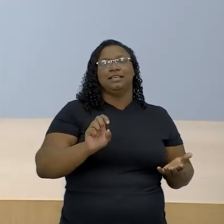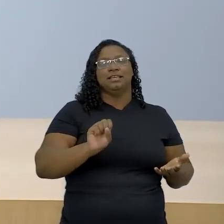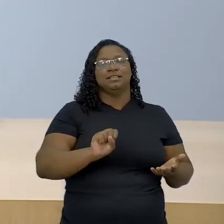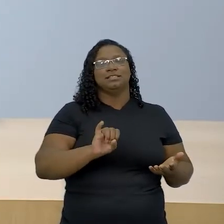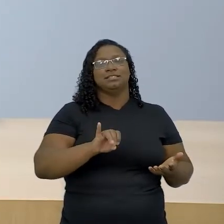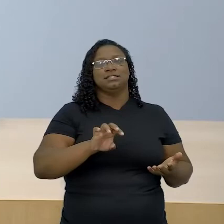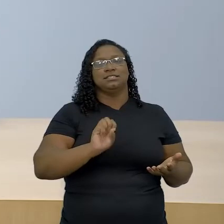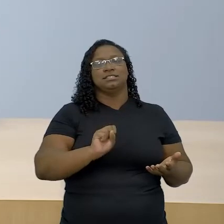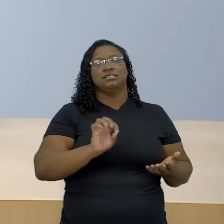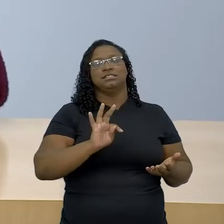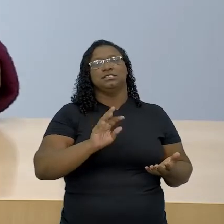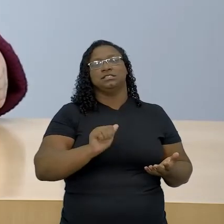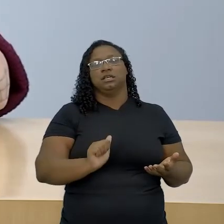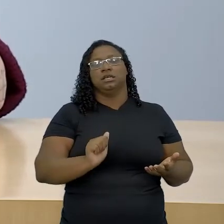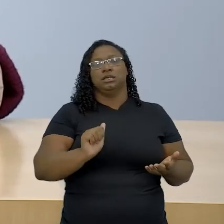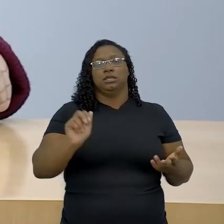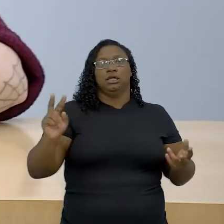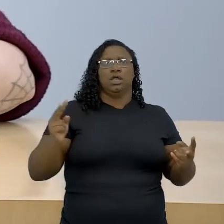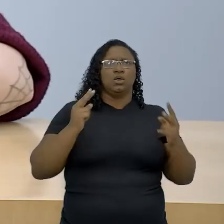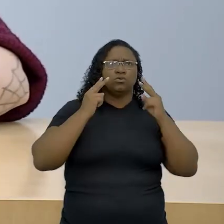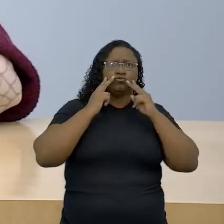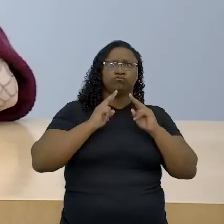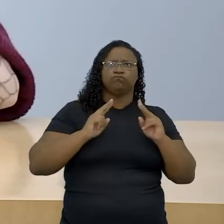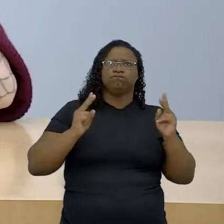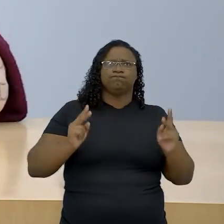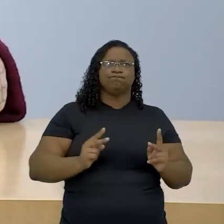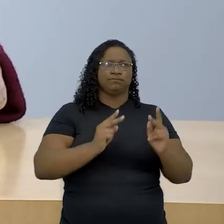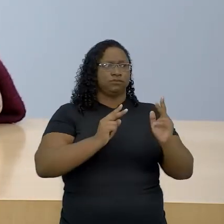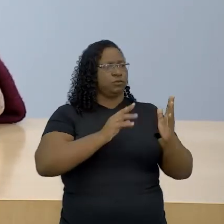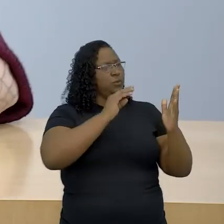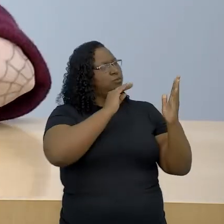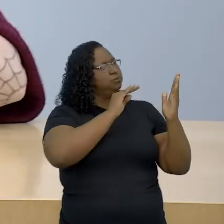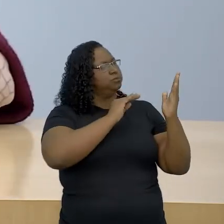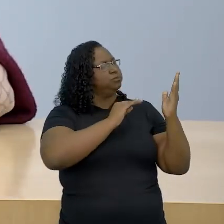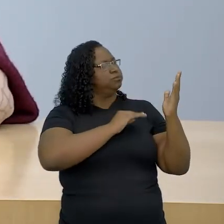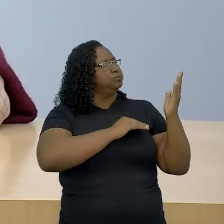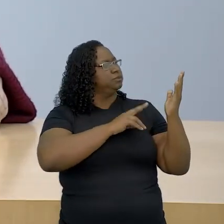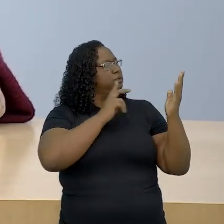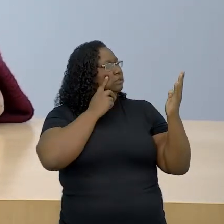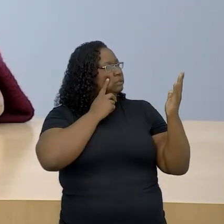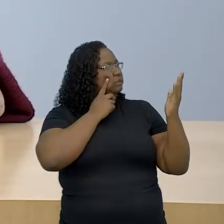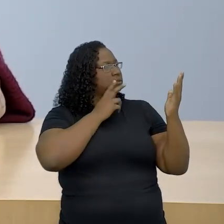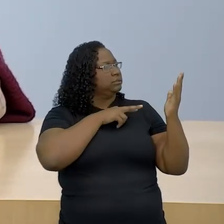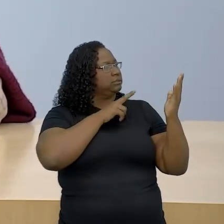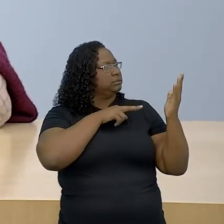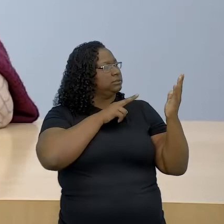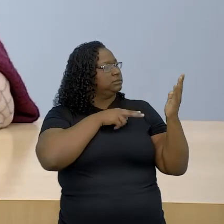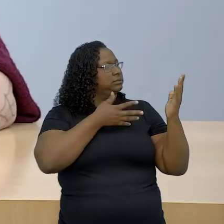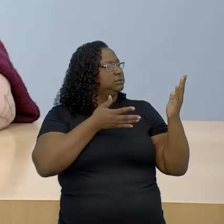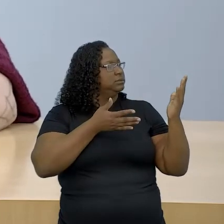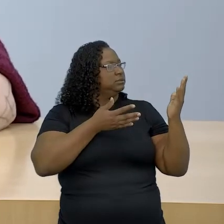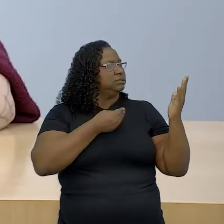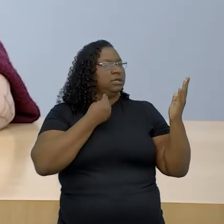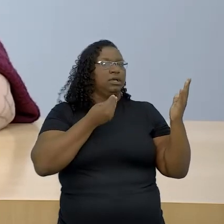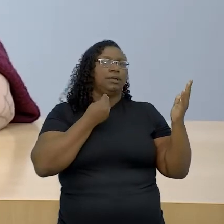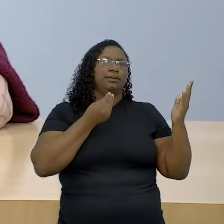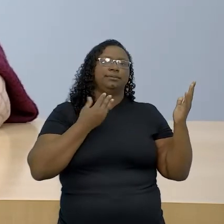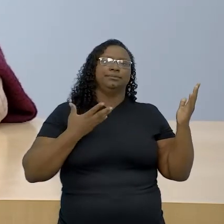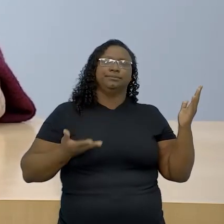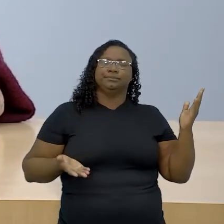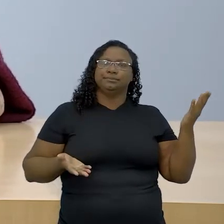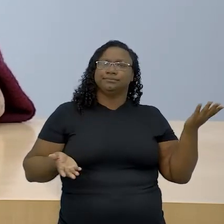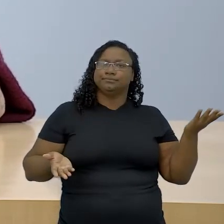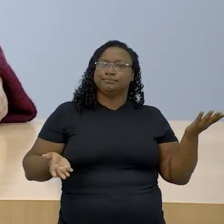Então, se a gente for hoje olhar para esses números, é impossível não lê-los na chave de interpretação do professor Aquilium